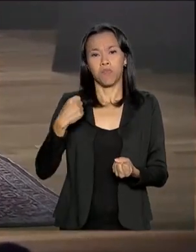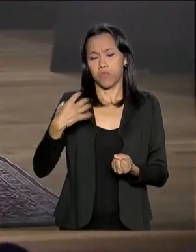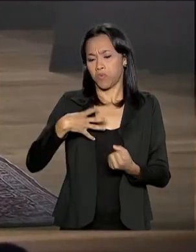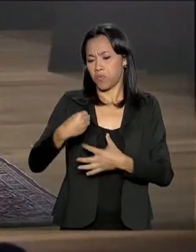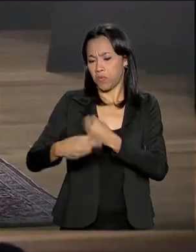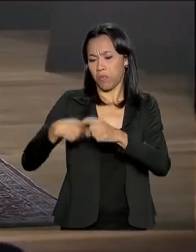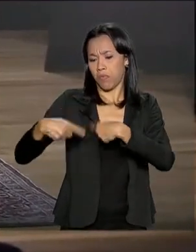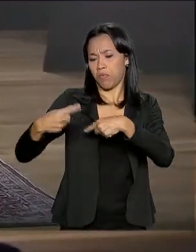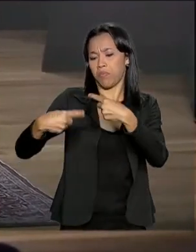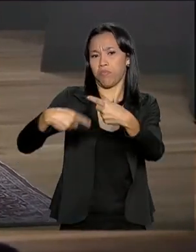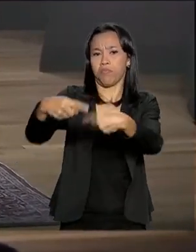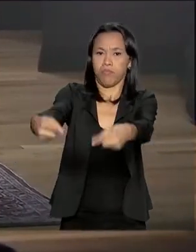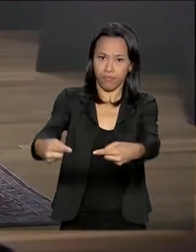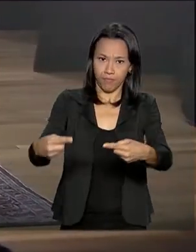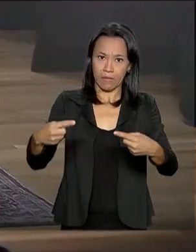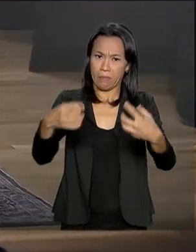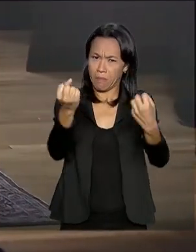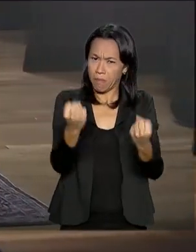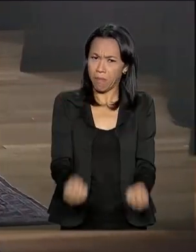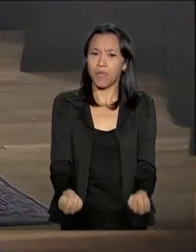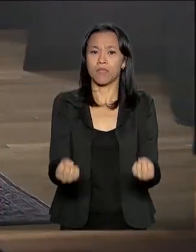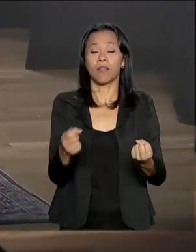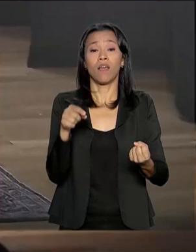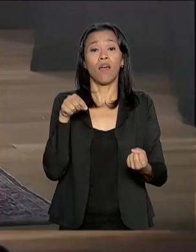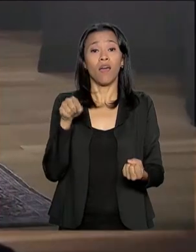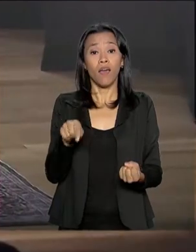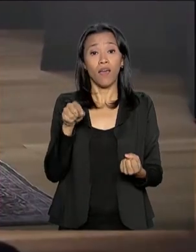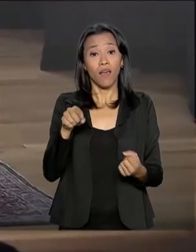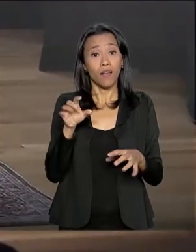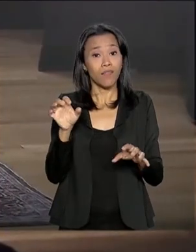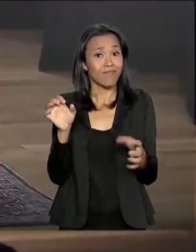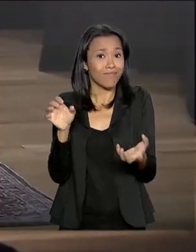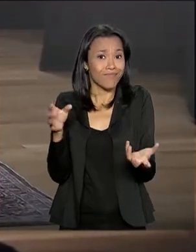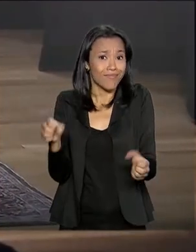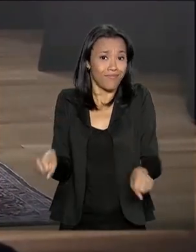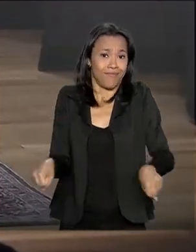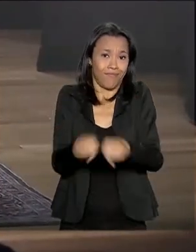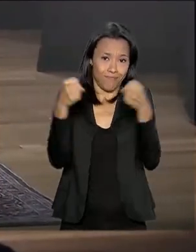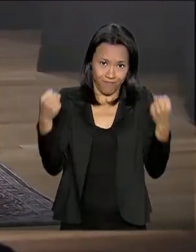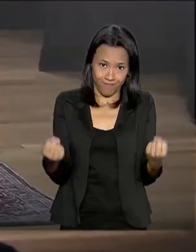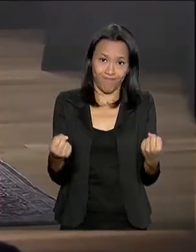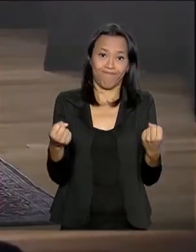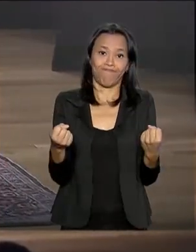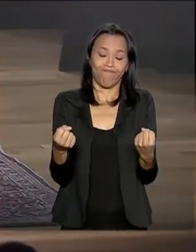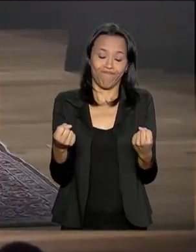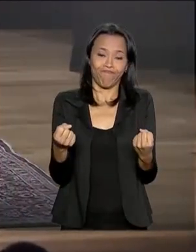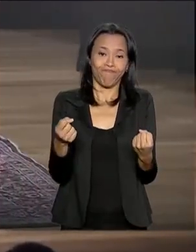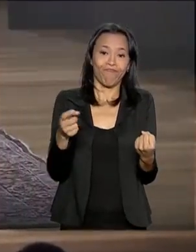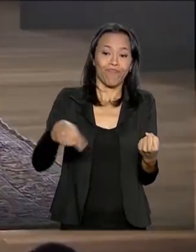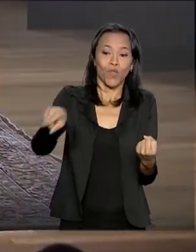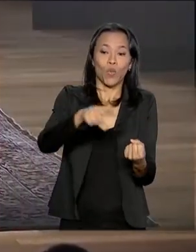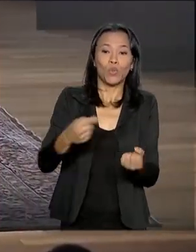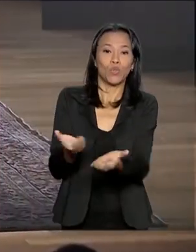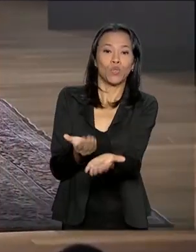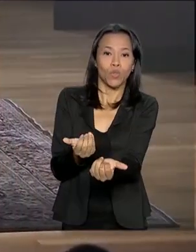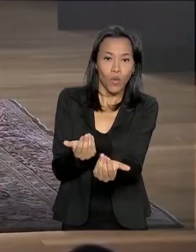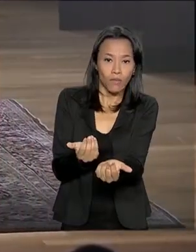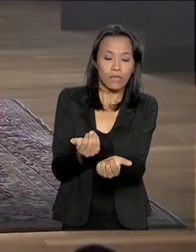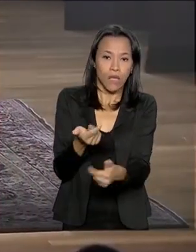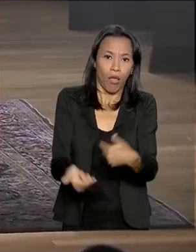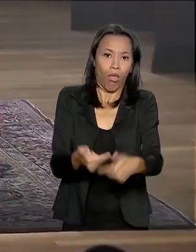dívida, ela rompe aquilo que se chama o pacto de gerações, onde os mais jovens trabalham